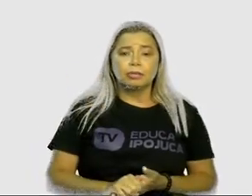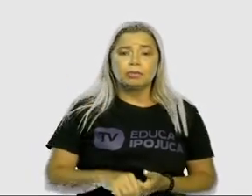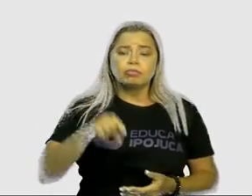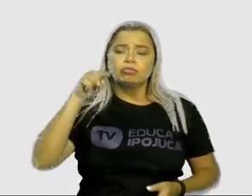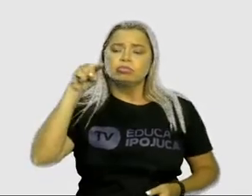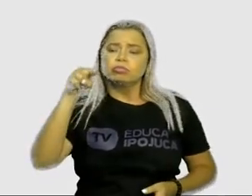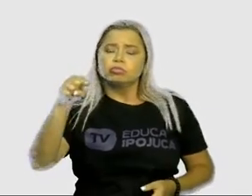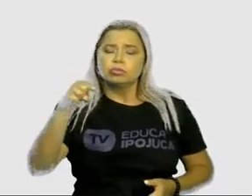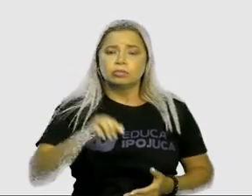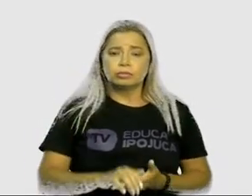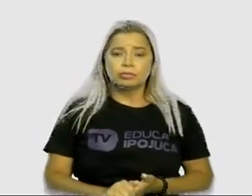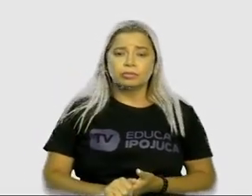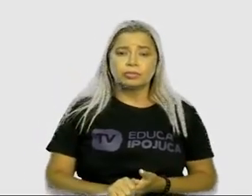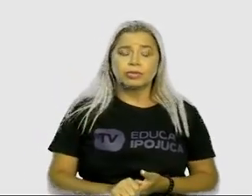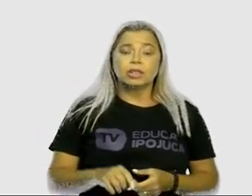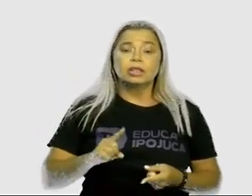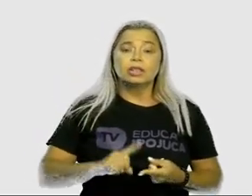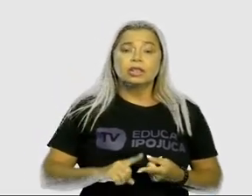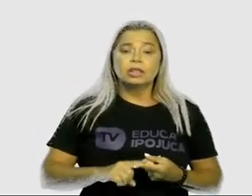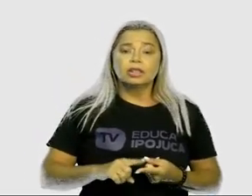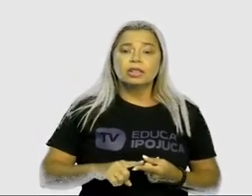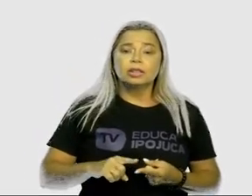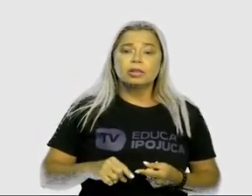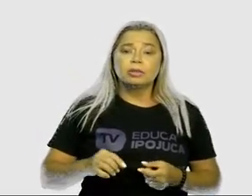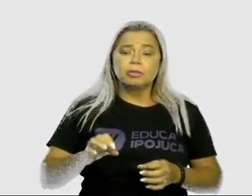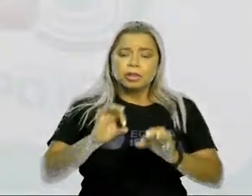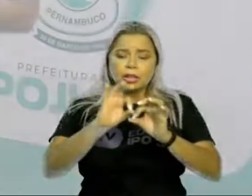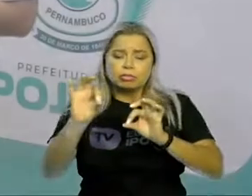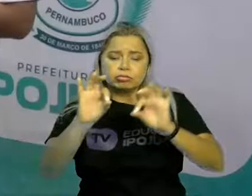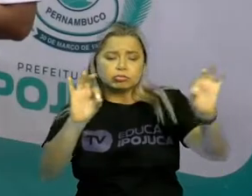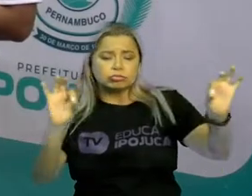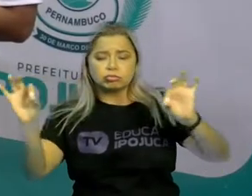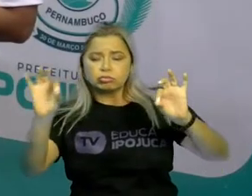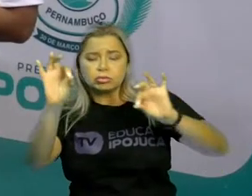final e segmentação entre as palavras.